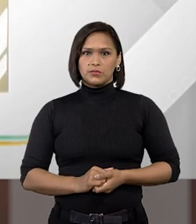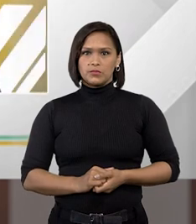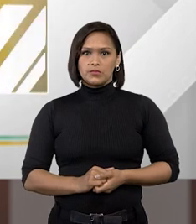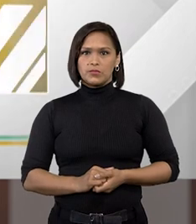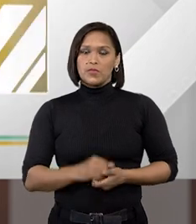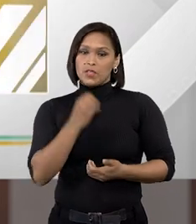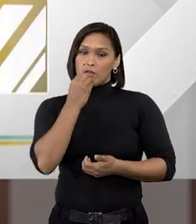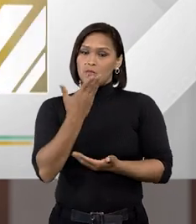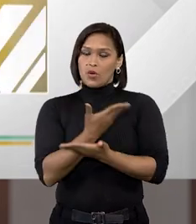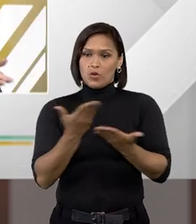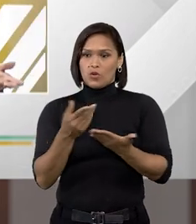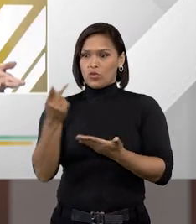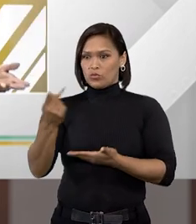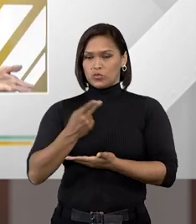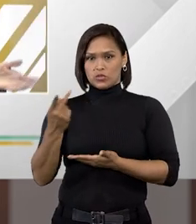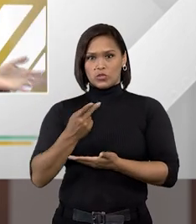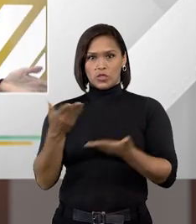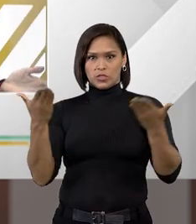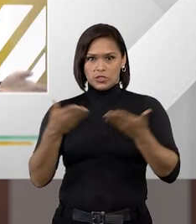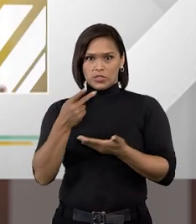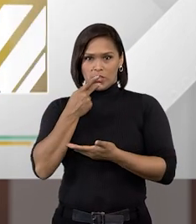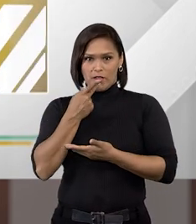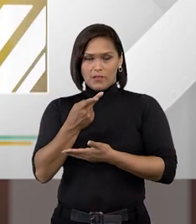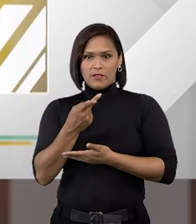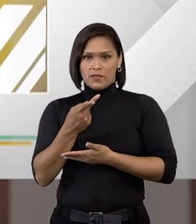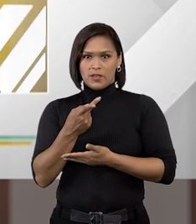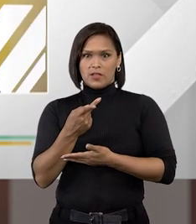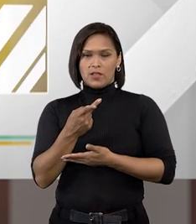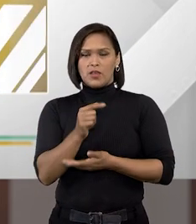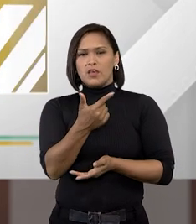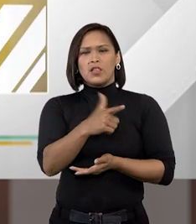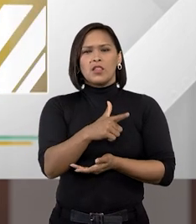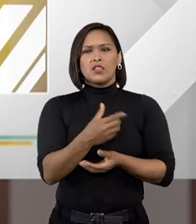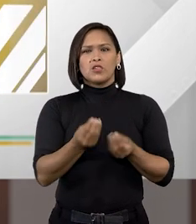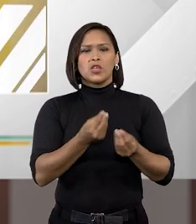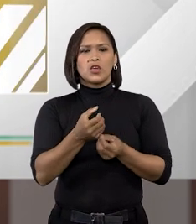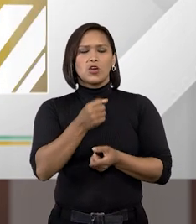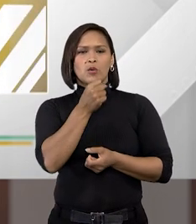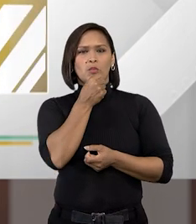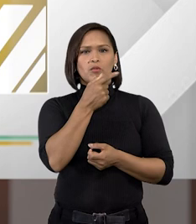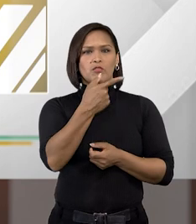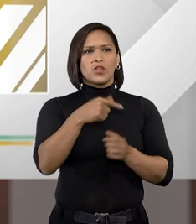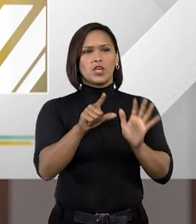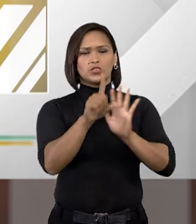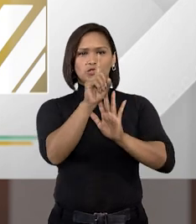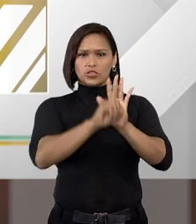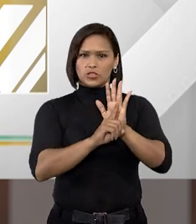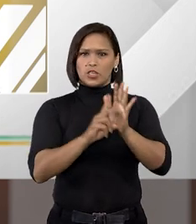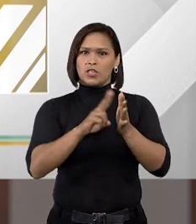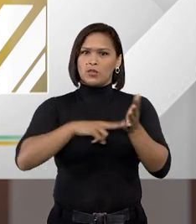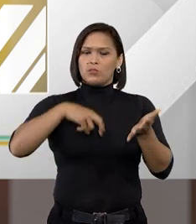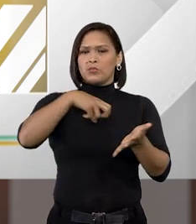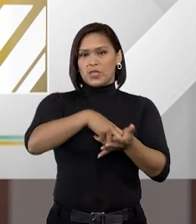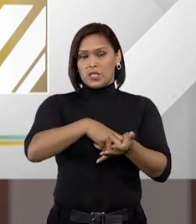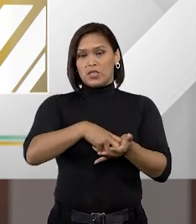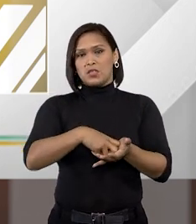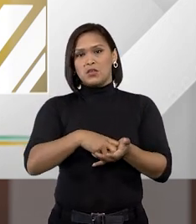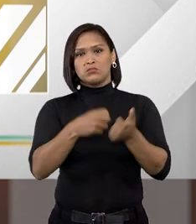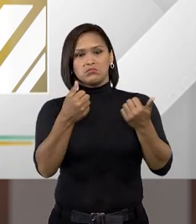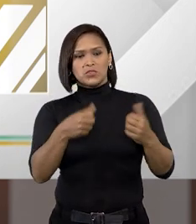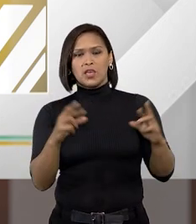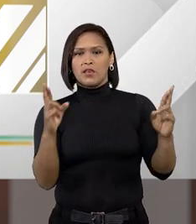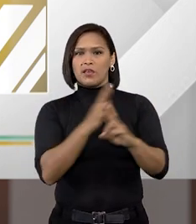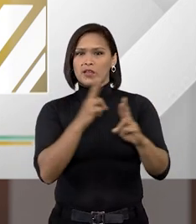Bom, como vocês dois já bem falaram, não há como se falar em direito penal sem citar ou sem